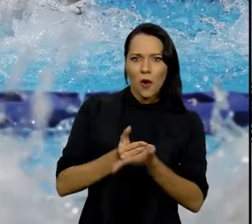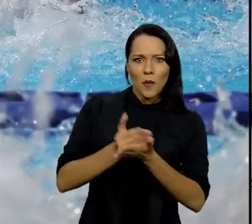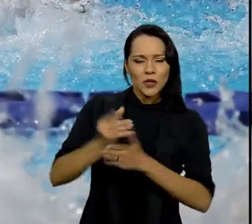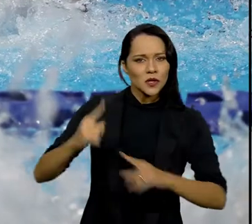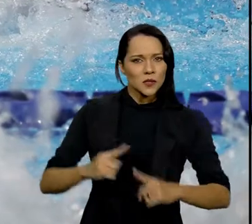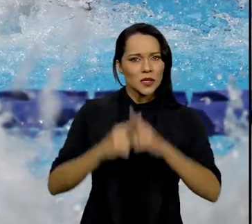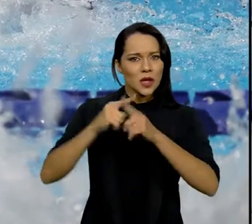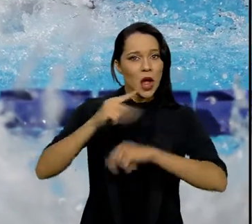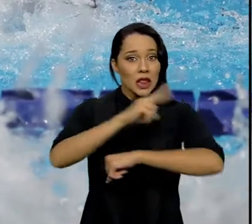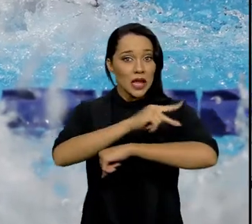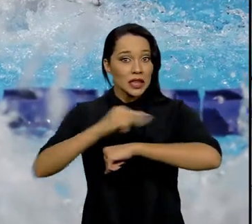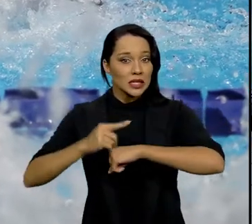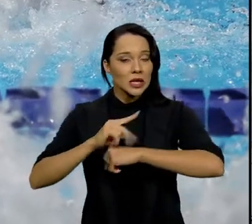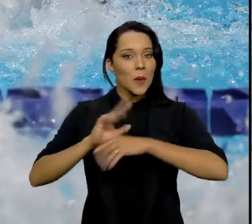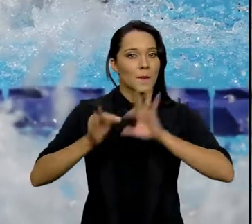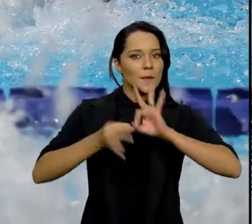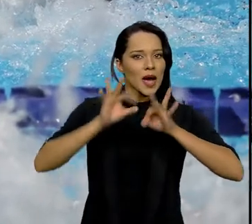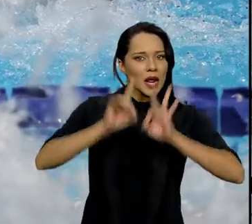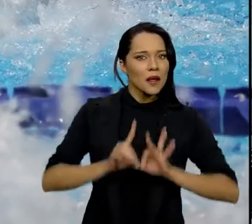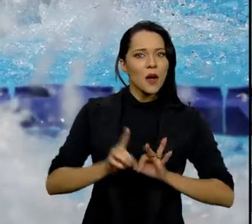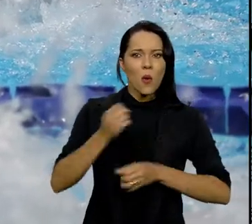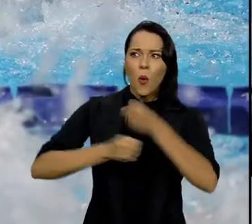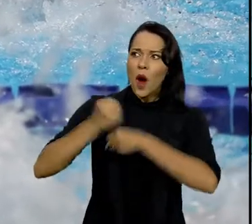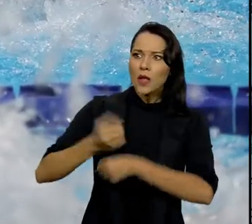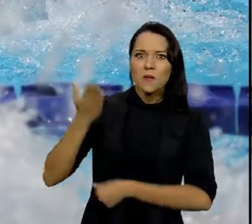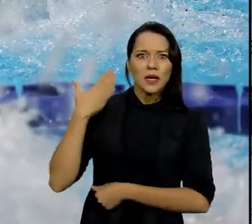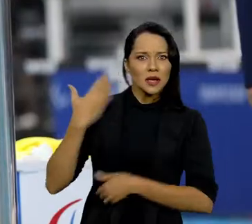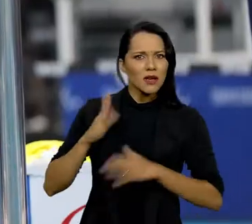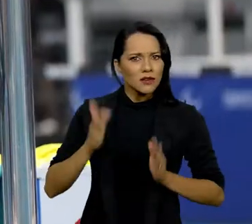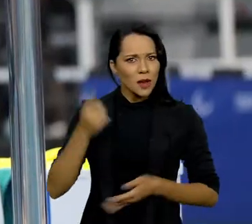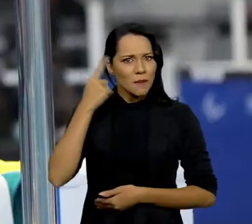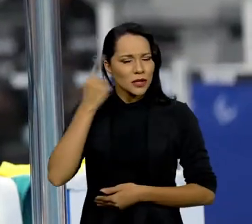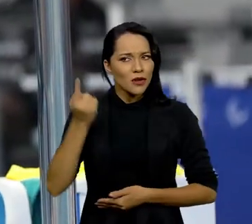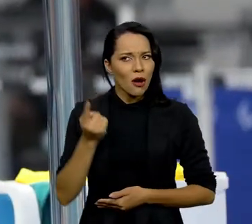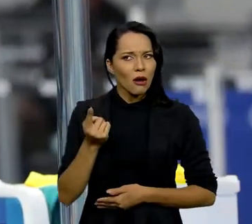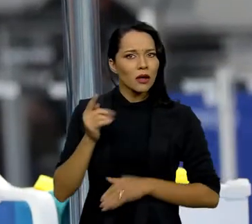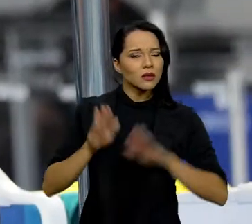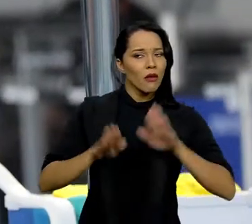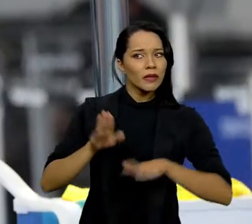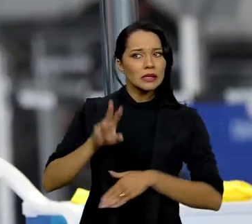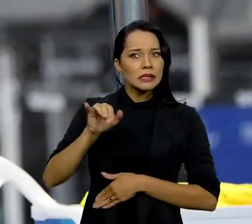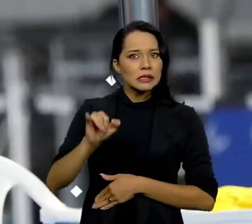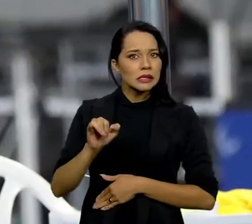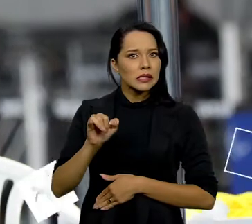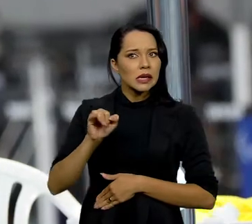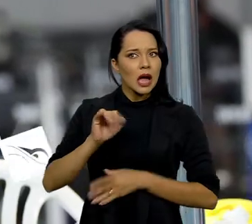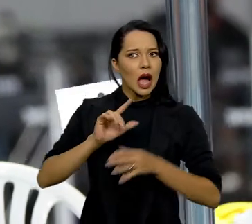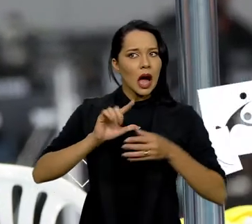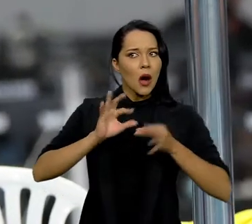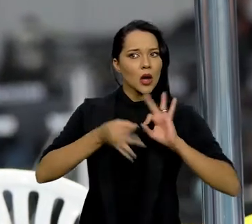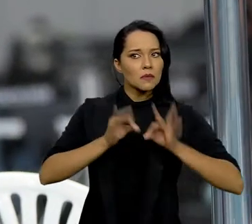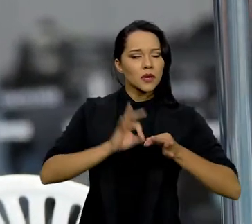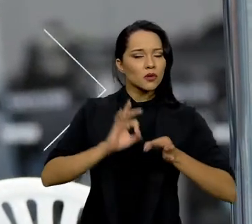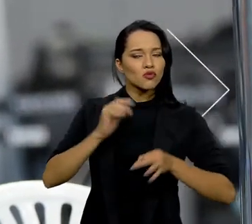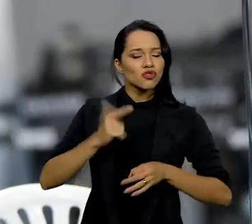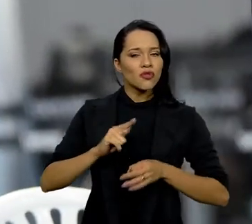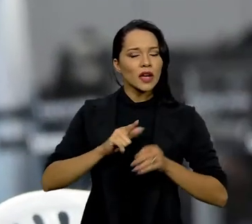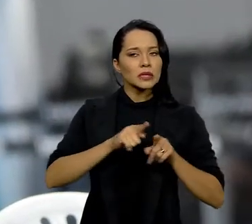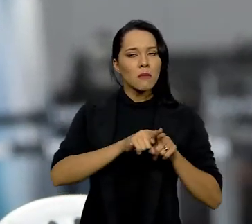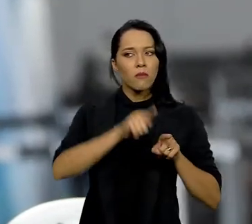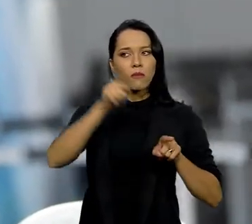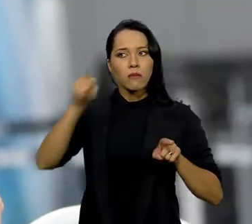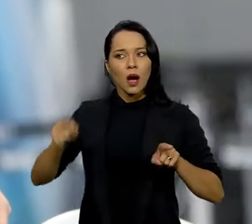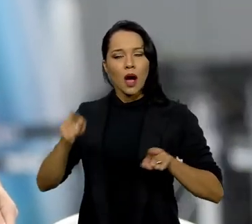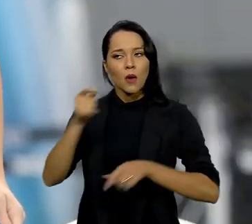começou a disputar a natação paralímpica no ano passado. Já pensou nisso, cara? Talvez, se a Olimpíada não tivesse sido